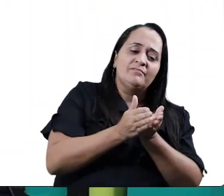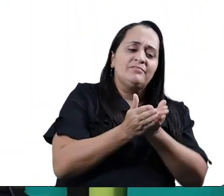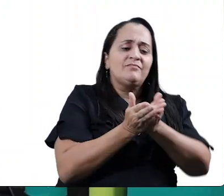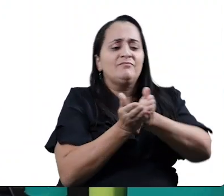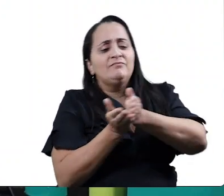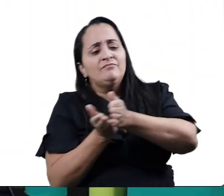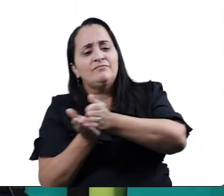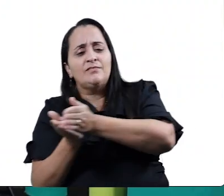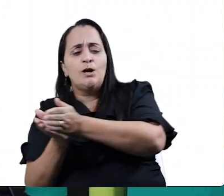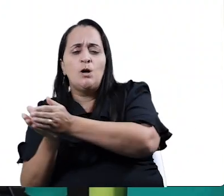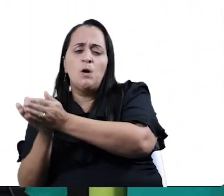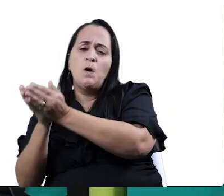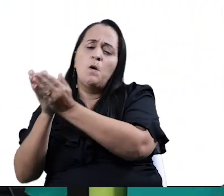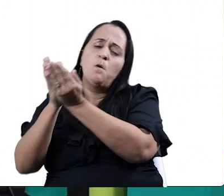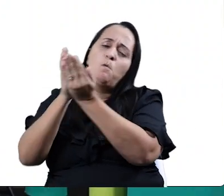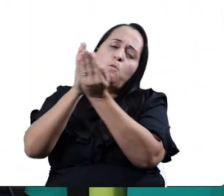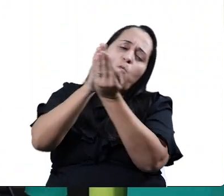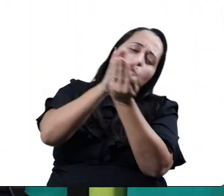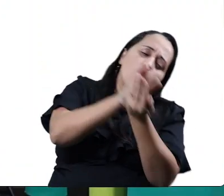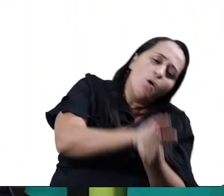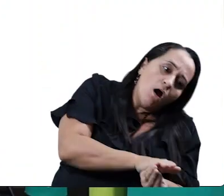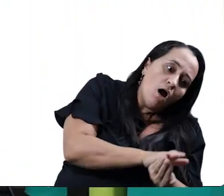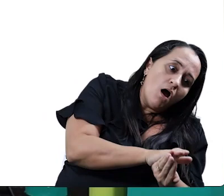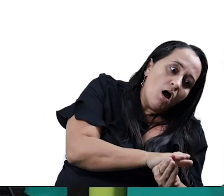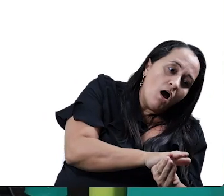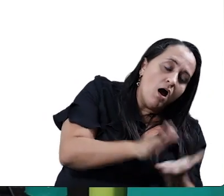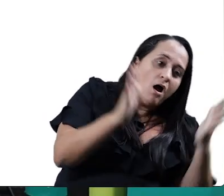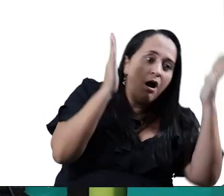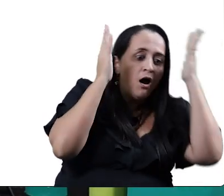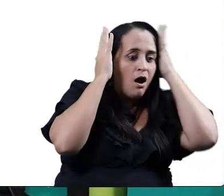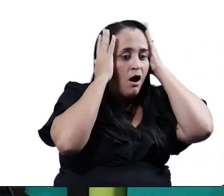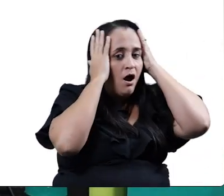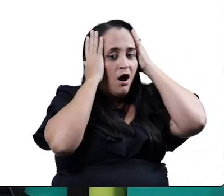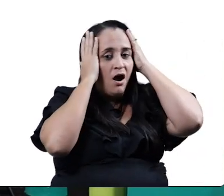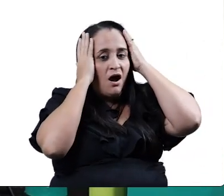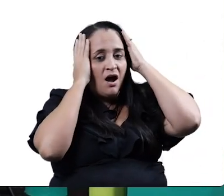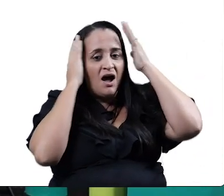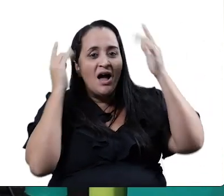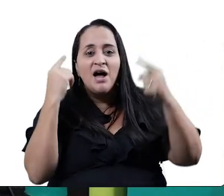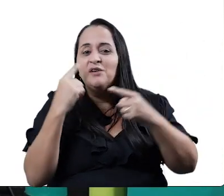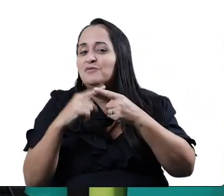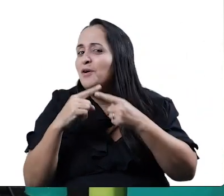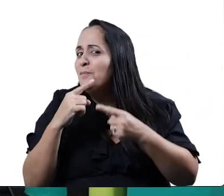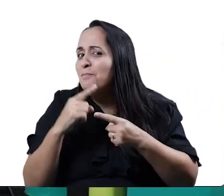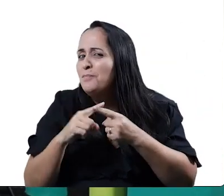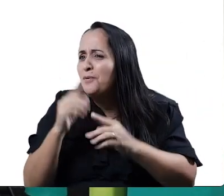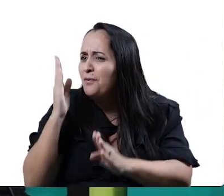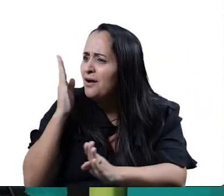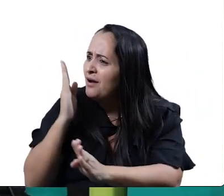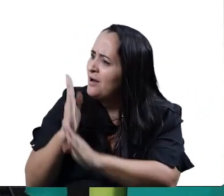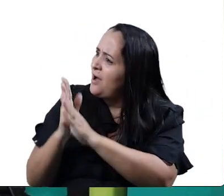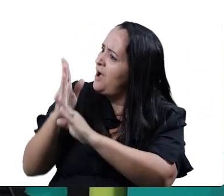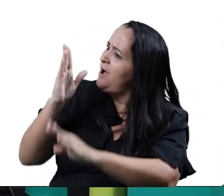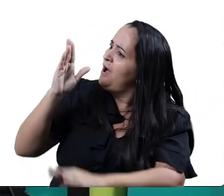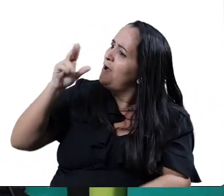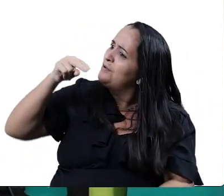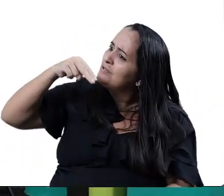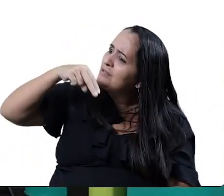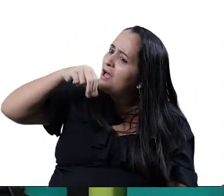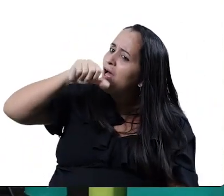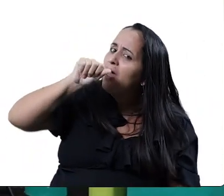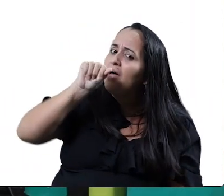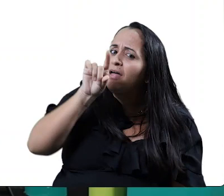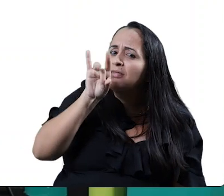virou, pois deixaram ela virar. Foi por causa da Pronadir que não